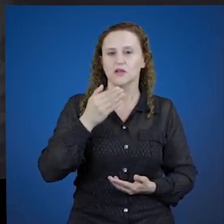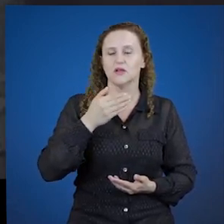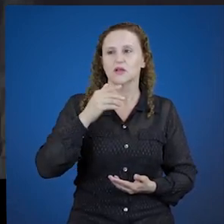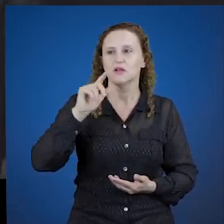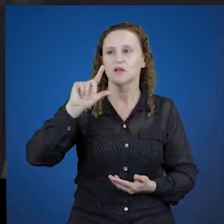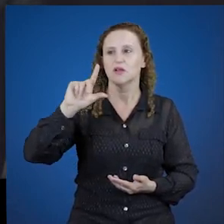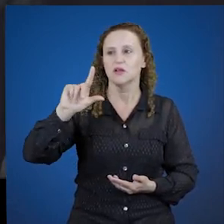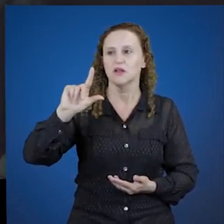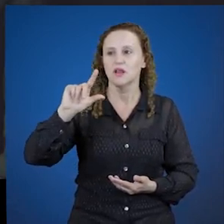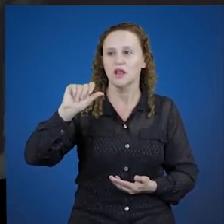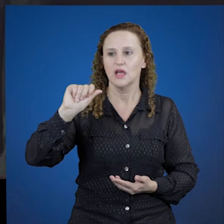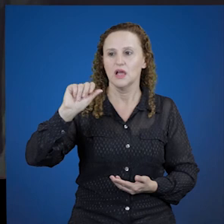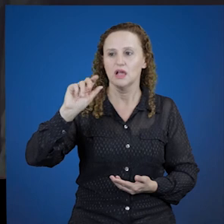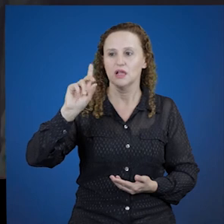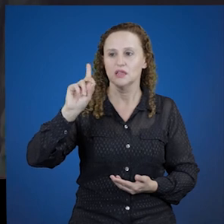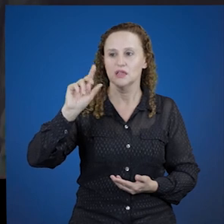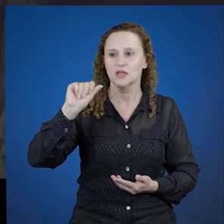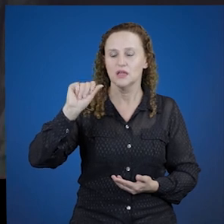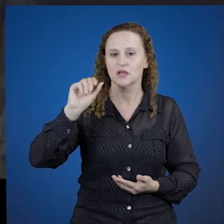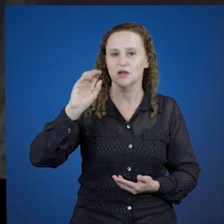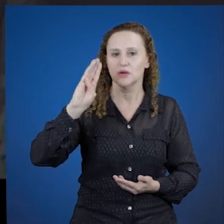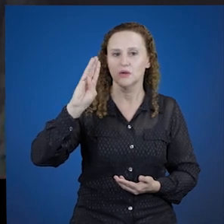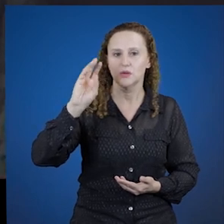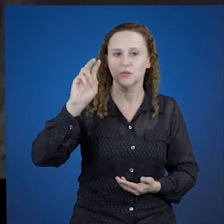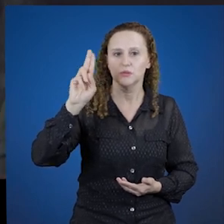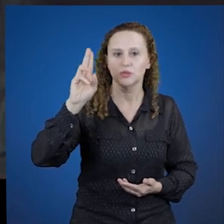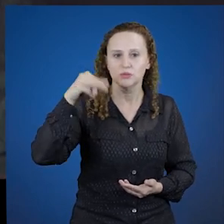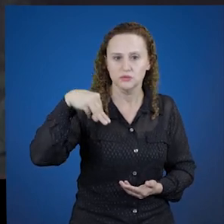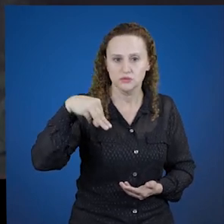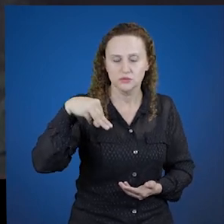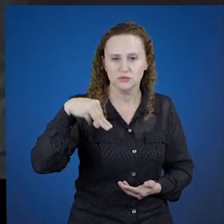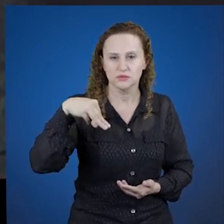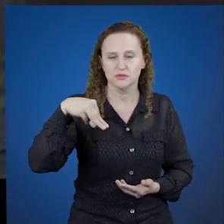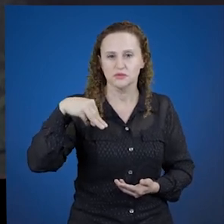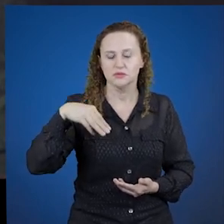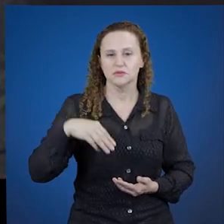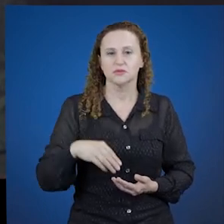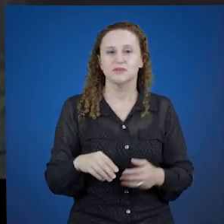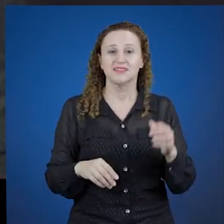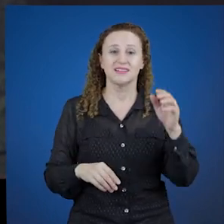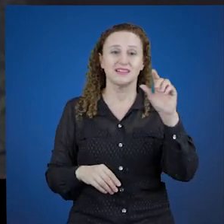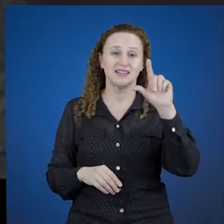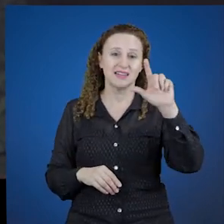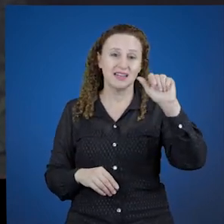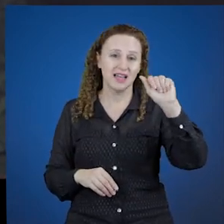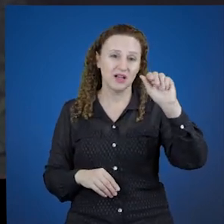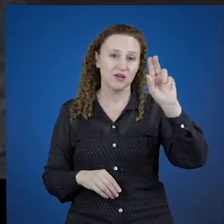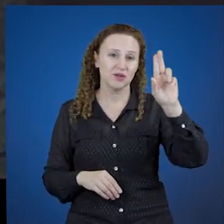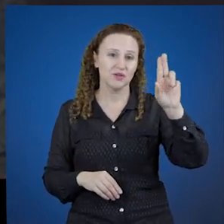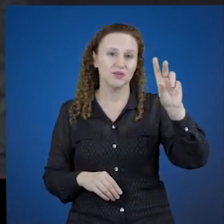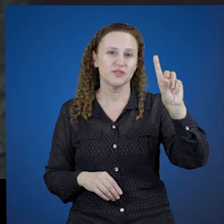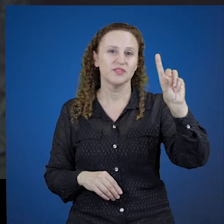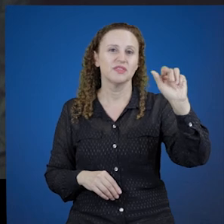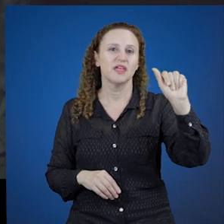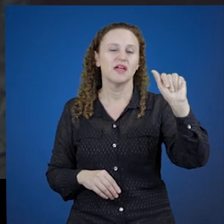laudabo, eu louvarei, tu, laudabis,